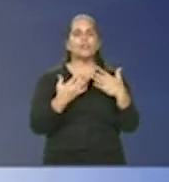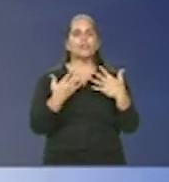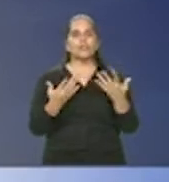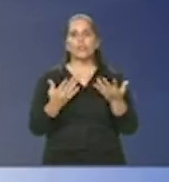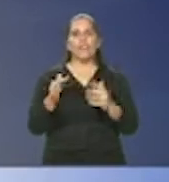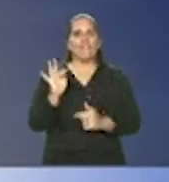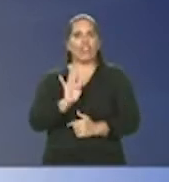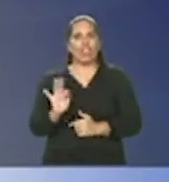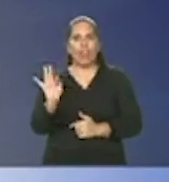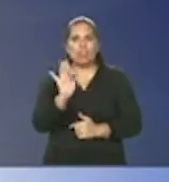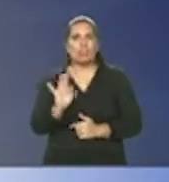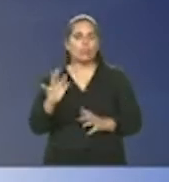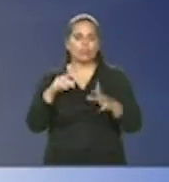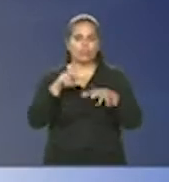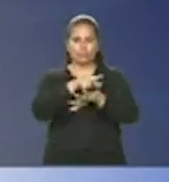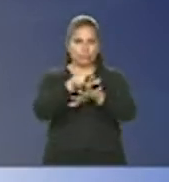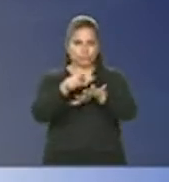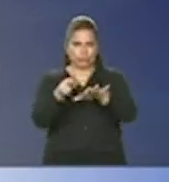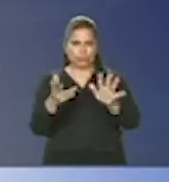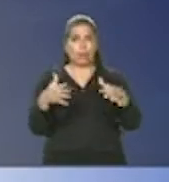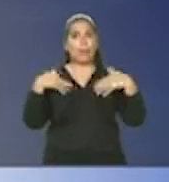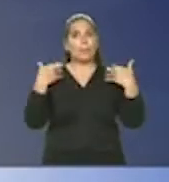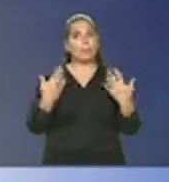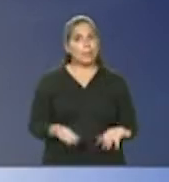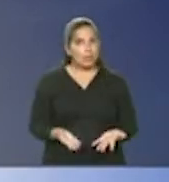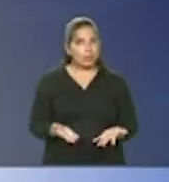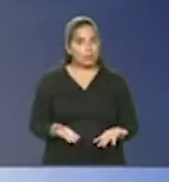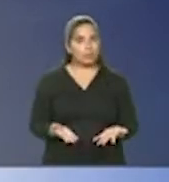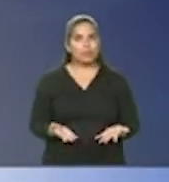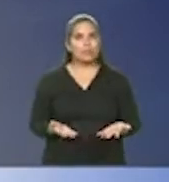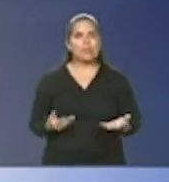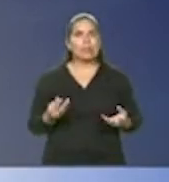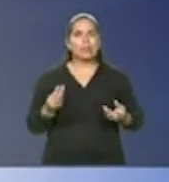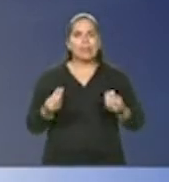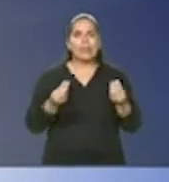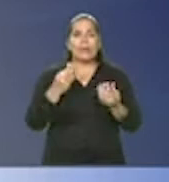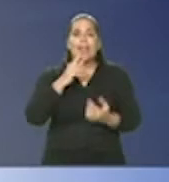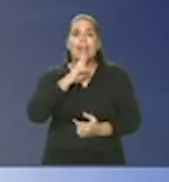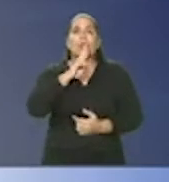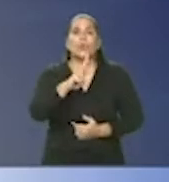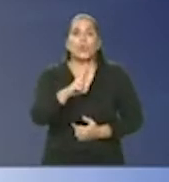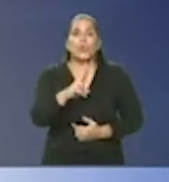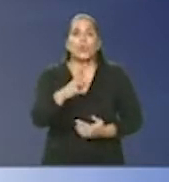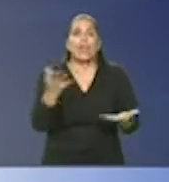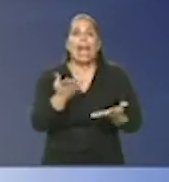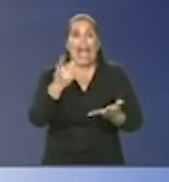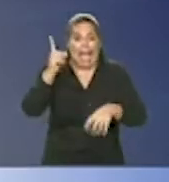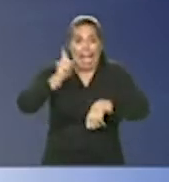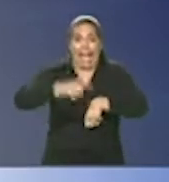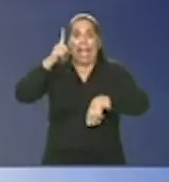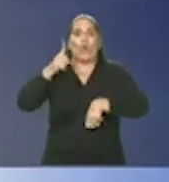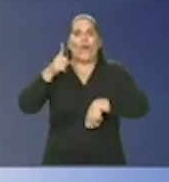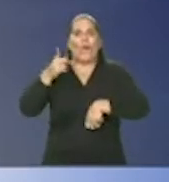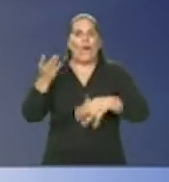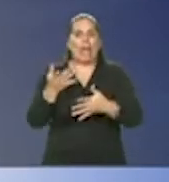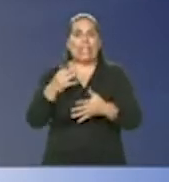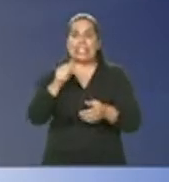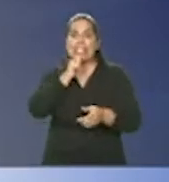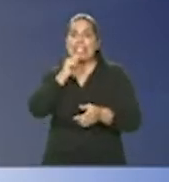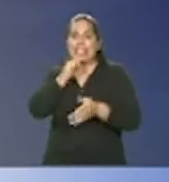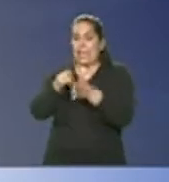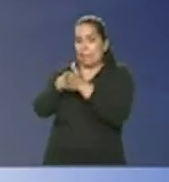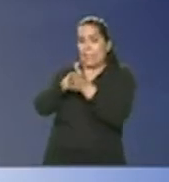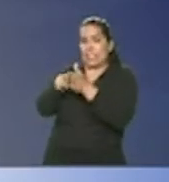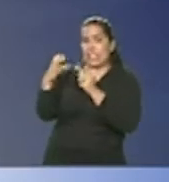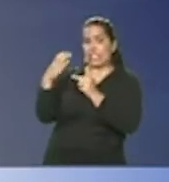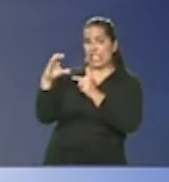federações, etc. Porém, não é uma decisão que a gente está tomando sem consultar a comunidade